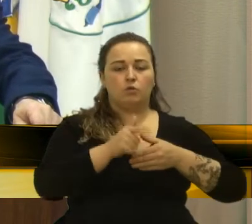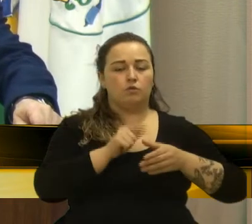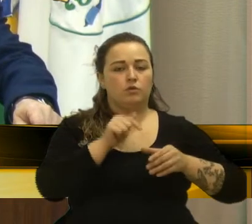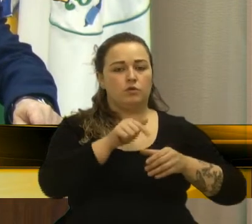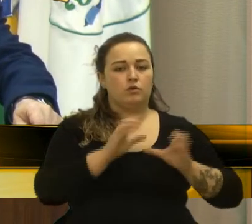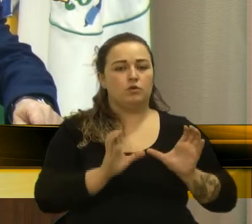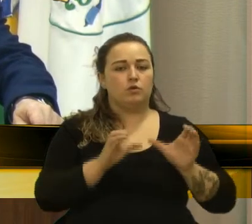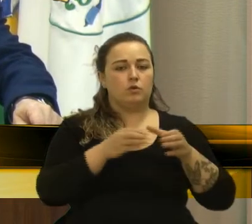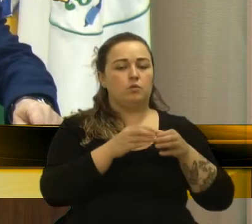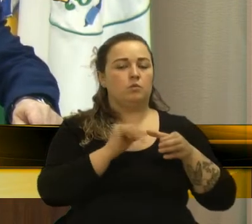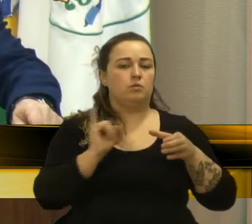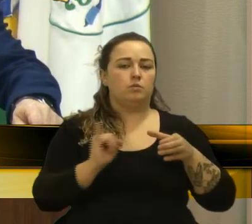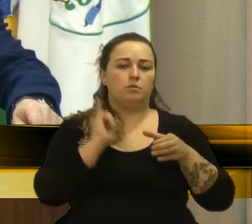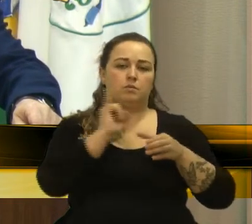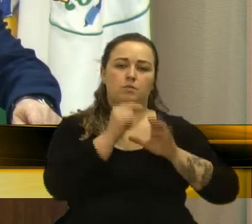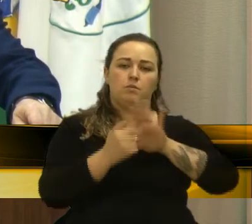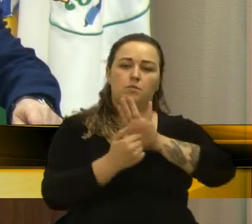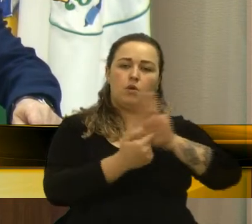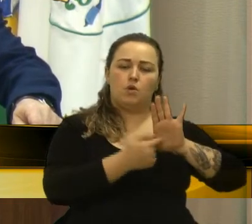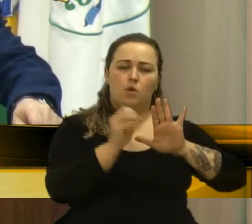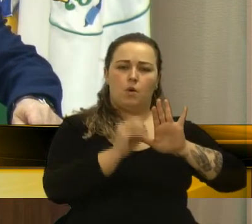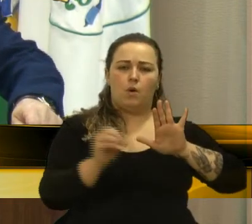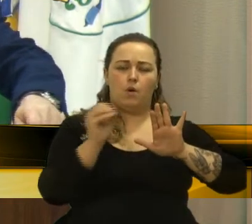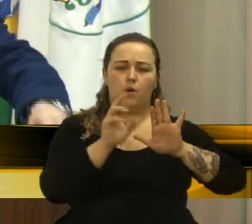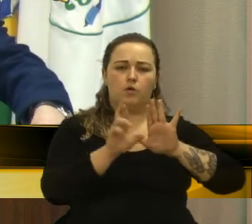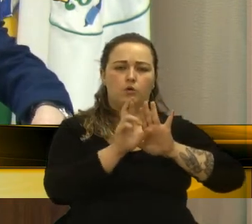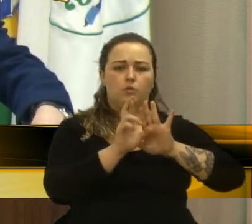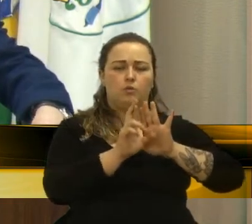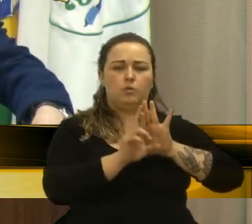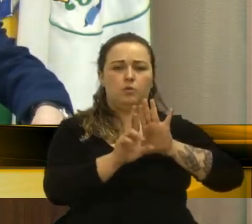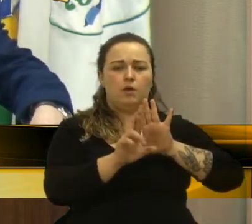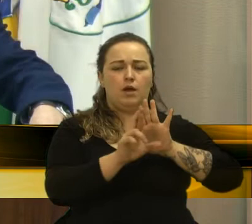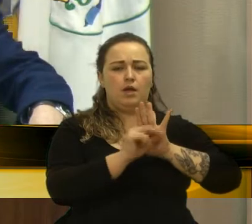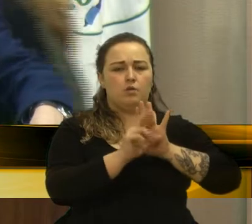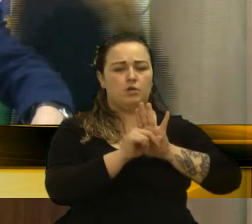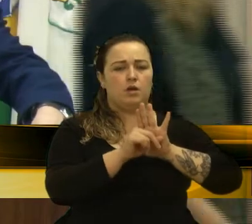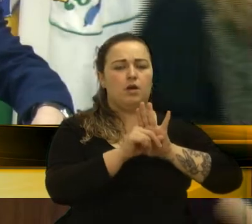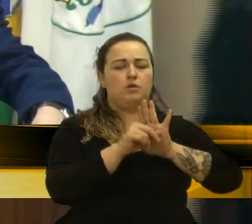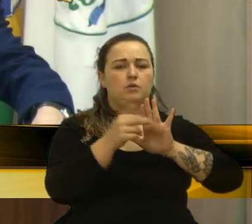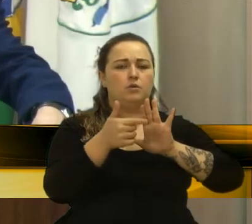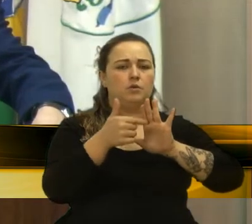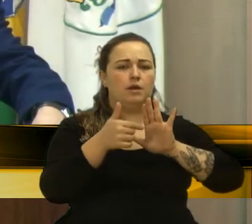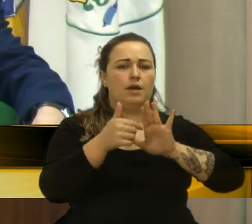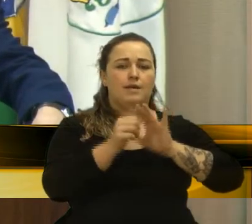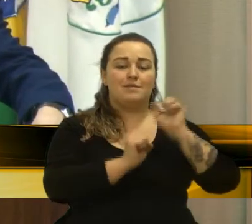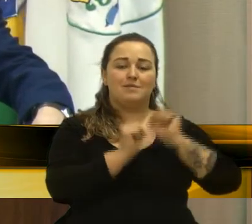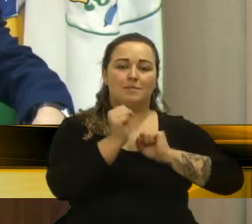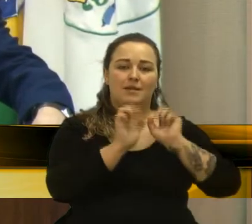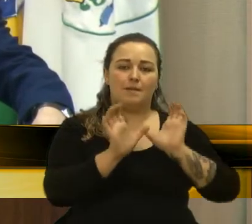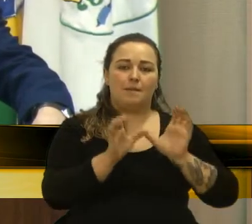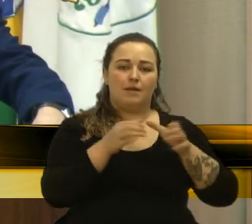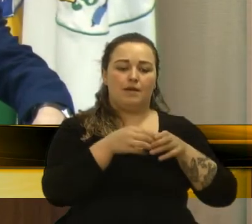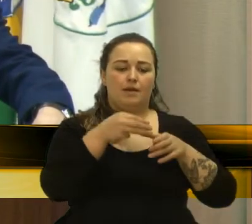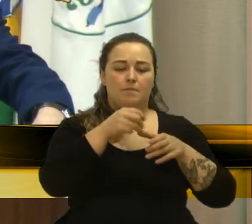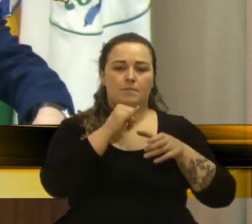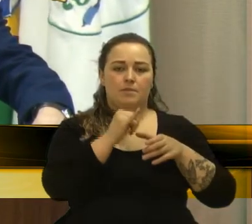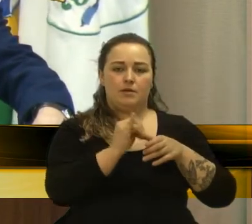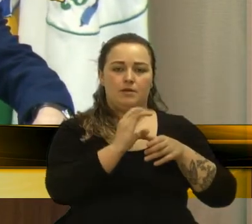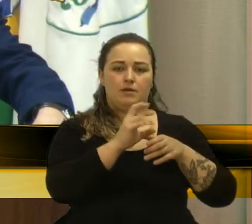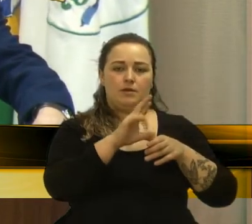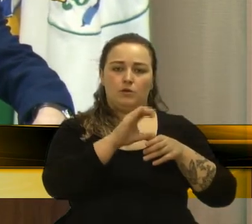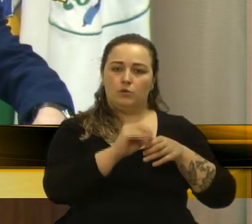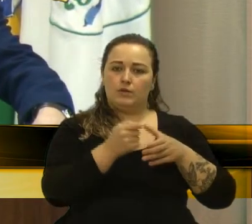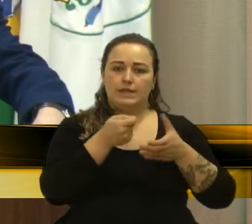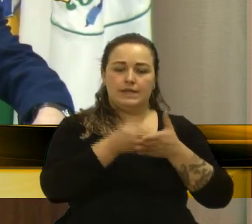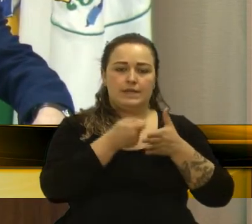grande resultado e hoje as micro e pequenas empresas são o que estão segurando as pontas aí